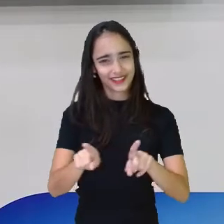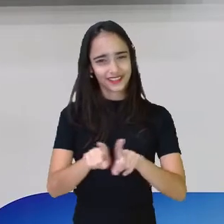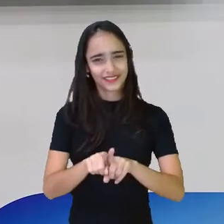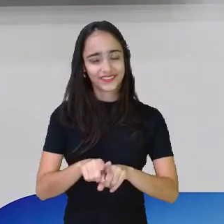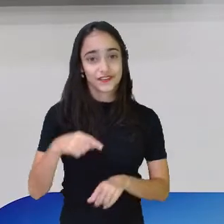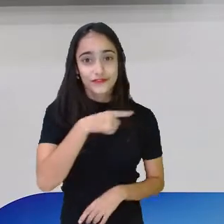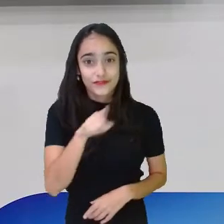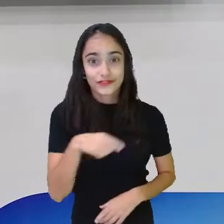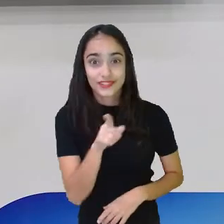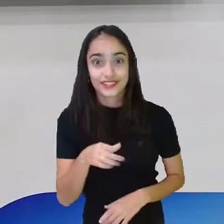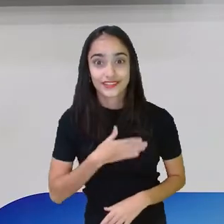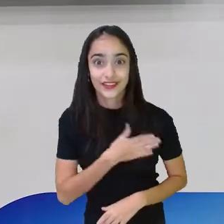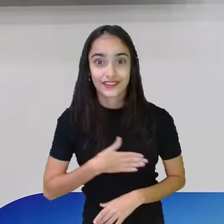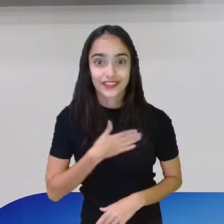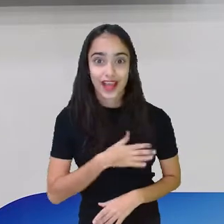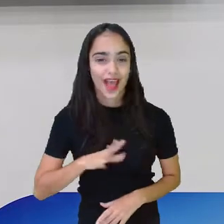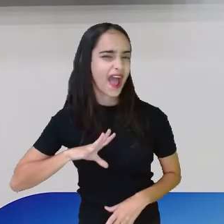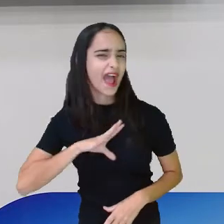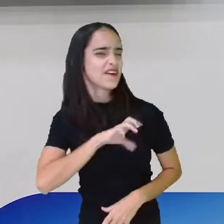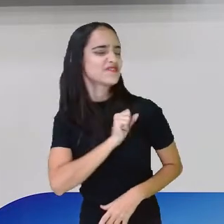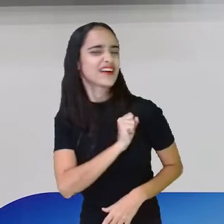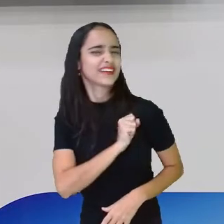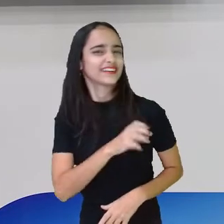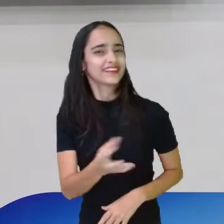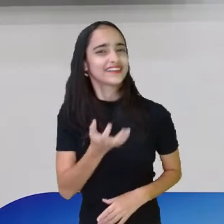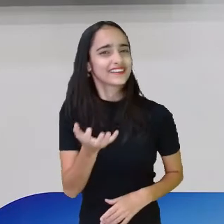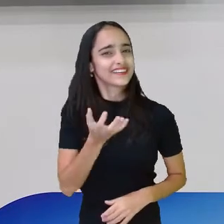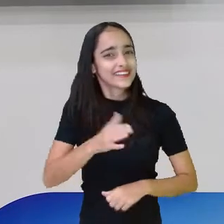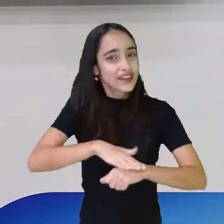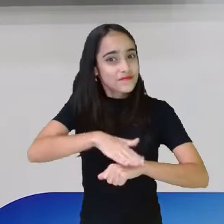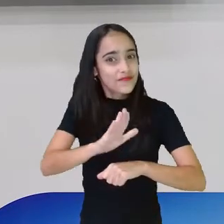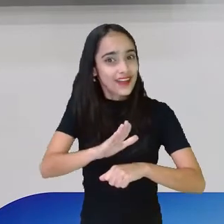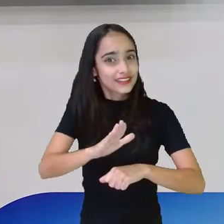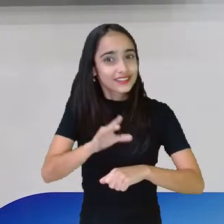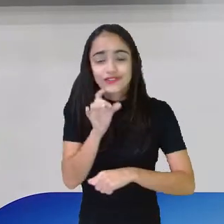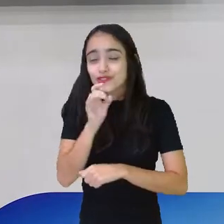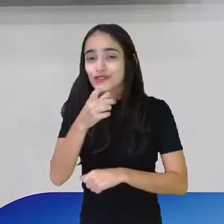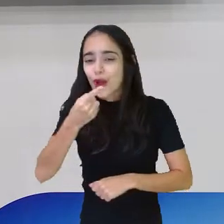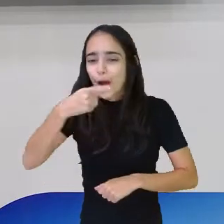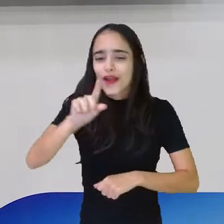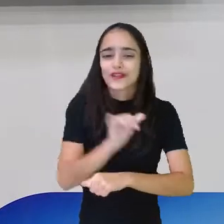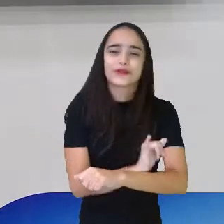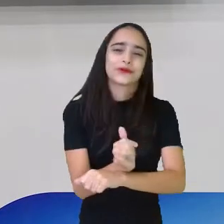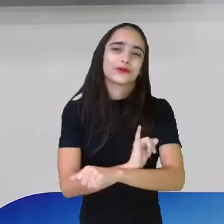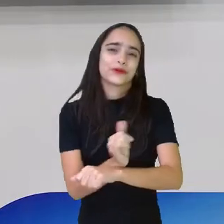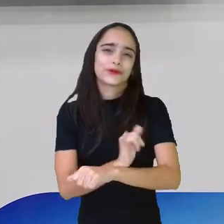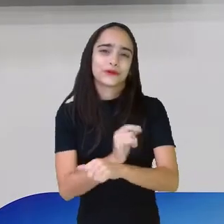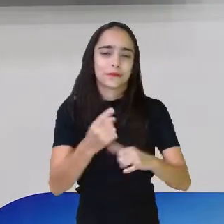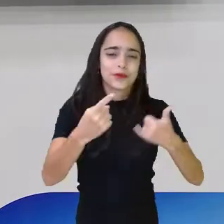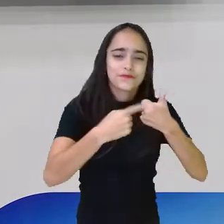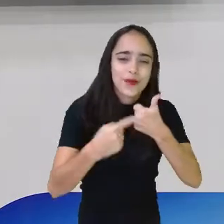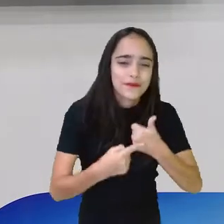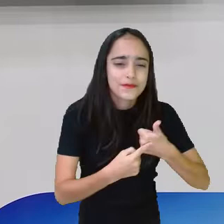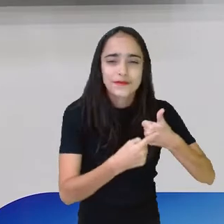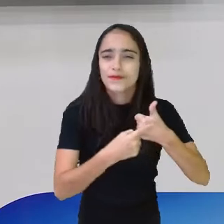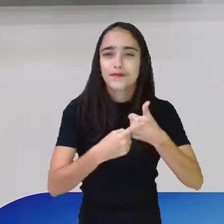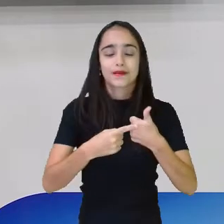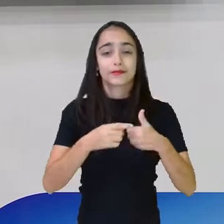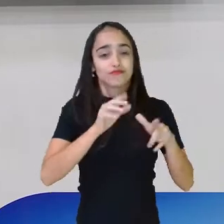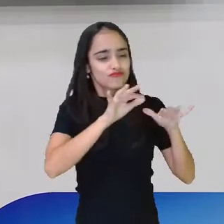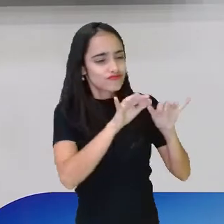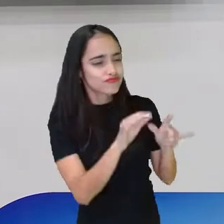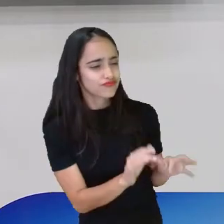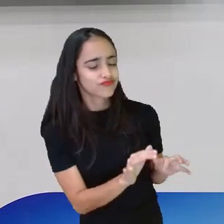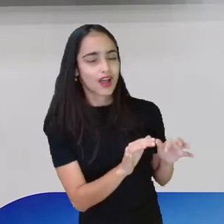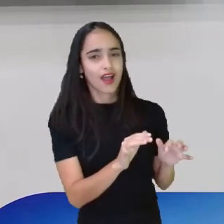gostaram? Amaram? Querem mais? Vão lá no nosso YouTube, deixem o like de vocês, comentem, mandem